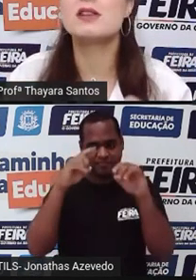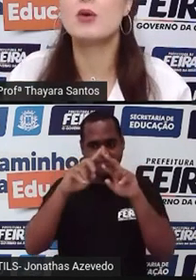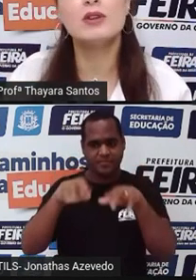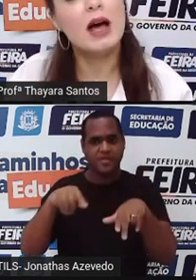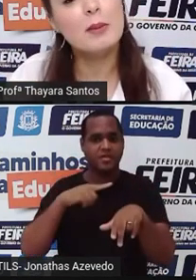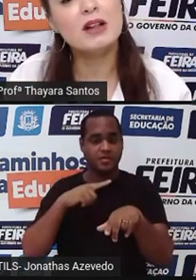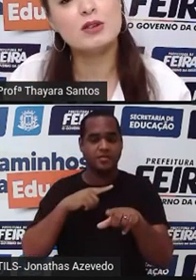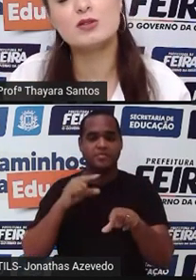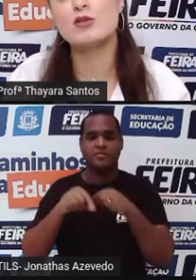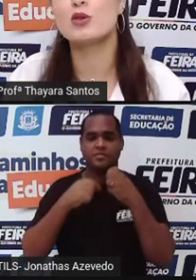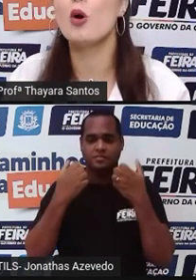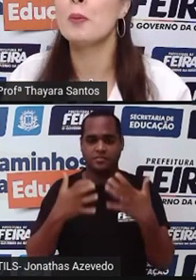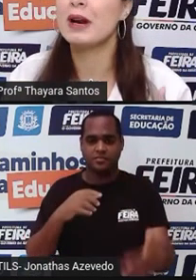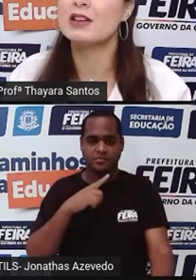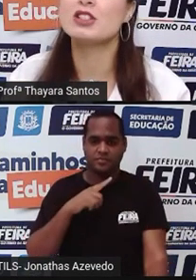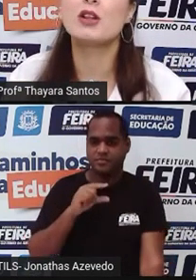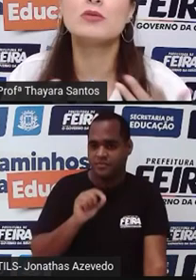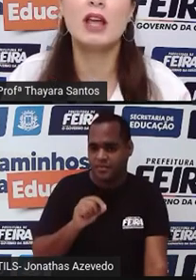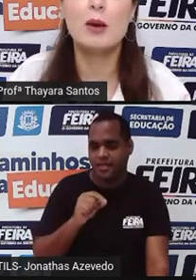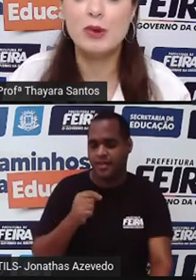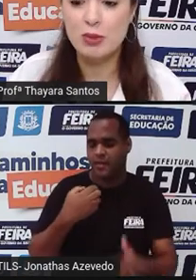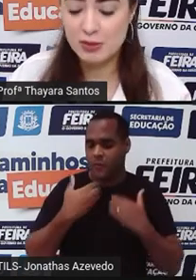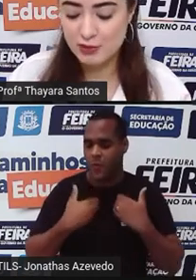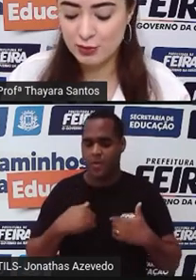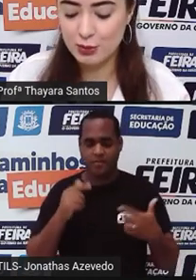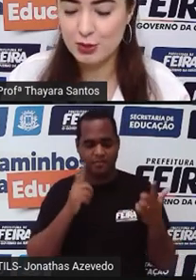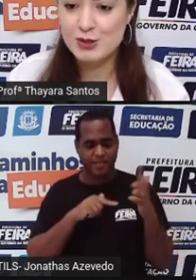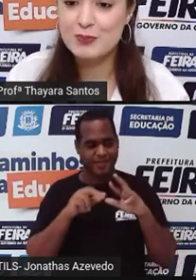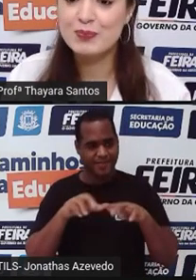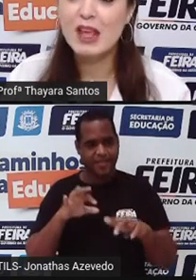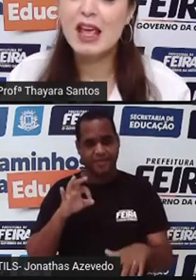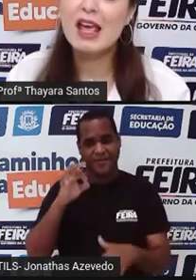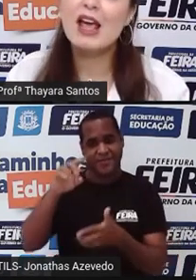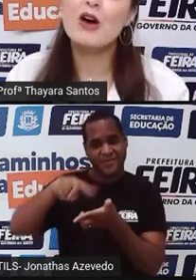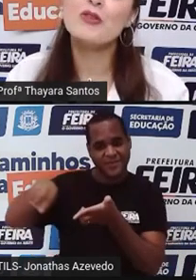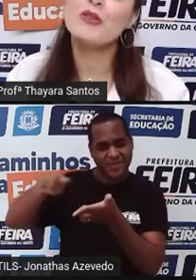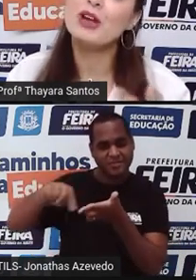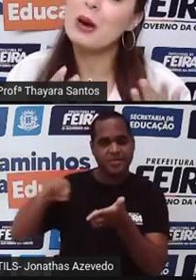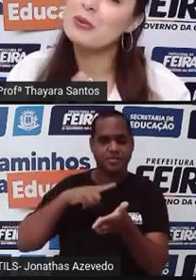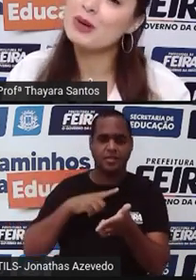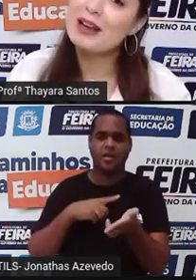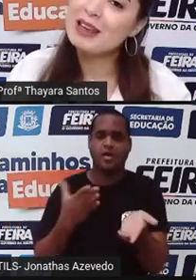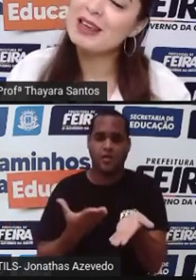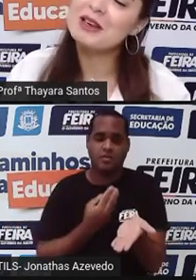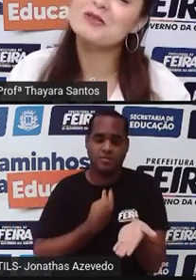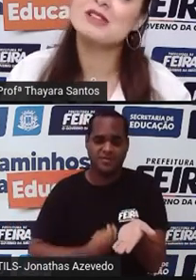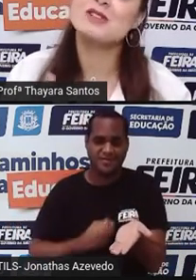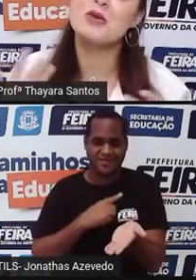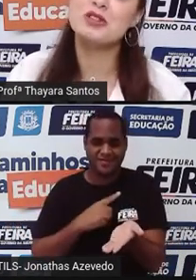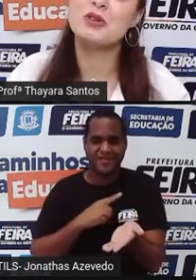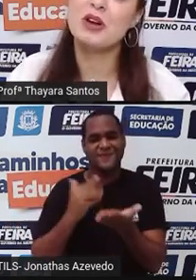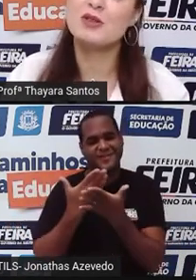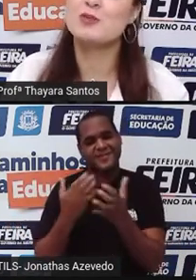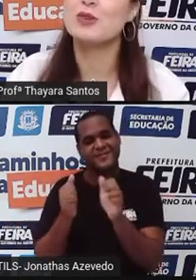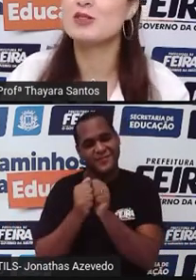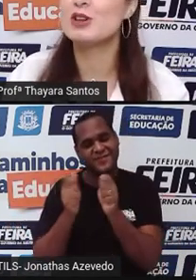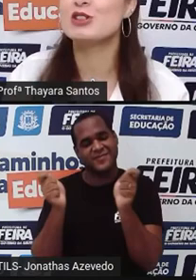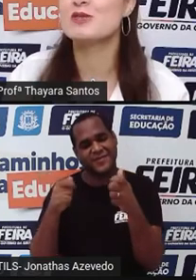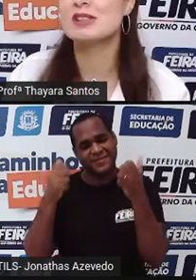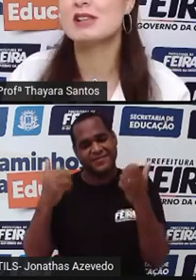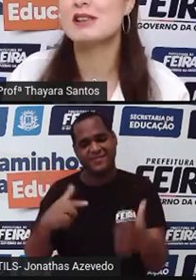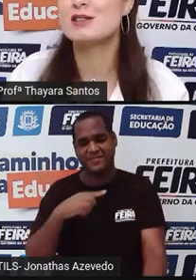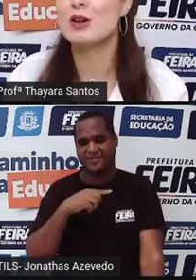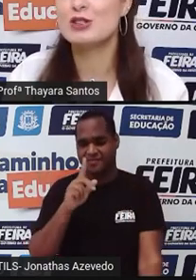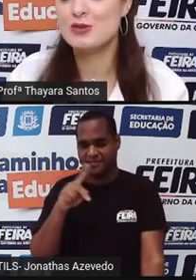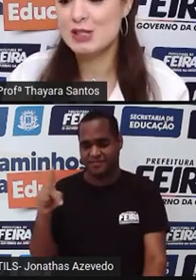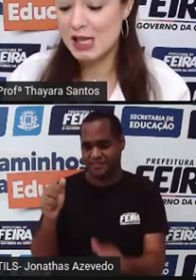doenças a cuidar melhor do nosso corpo para que a gente não tenha problemas futuros. Eu vou ficar por aqui vocês continuem com os professores